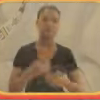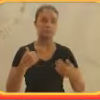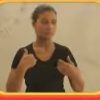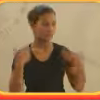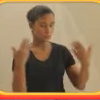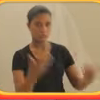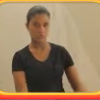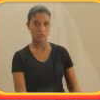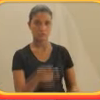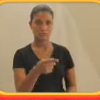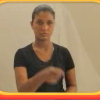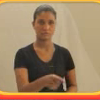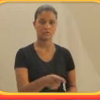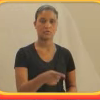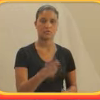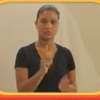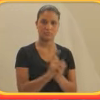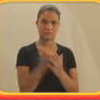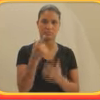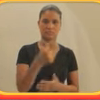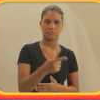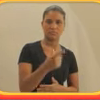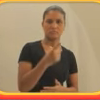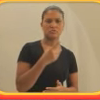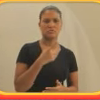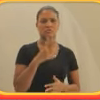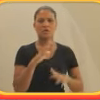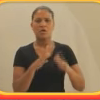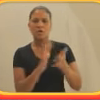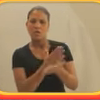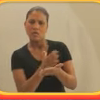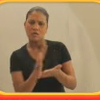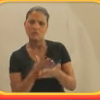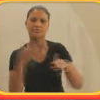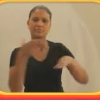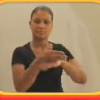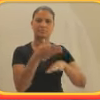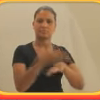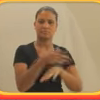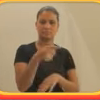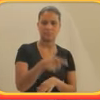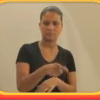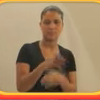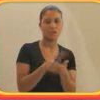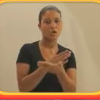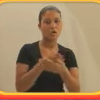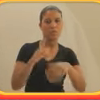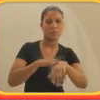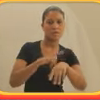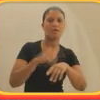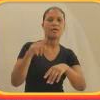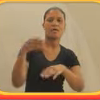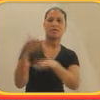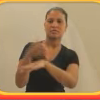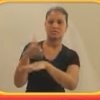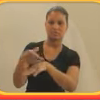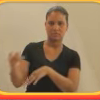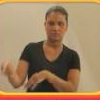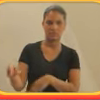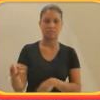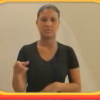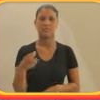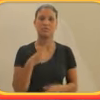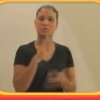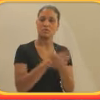Então, quando eu cheguei na Folha, havia alguma condição de acessibilidade. Alguns banheiros eram acessíveis, havia